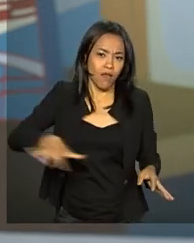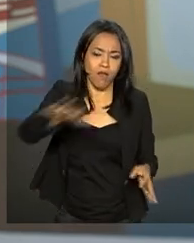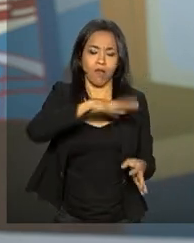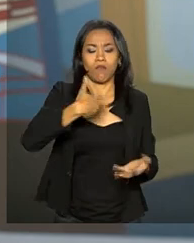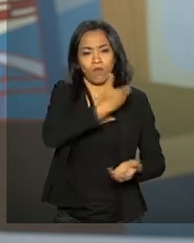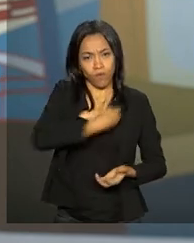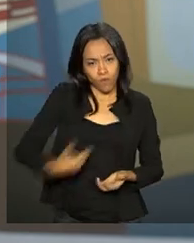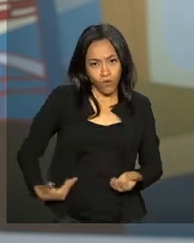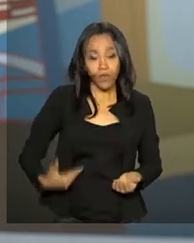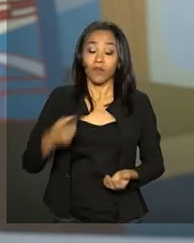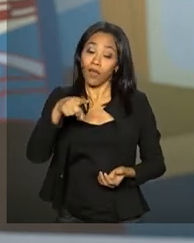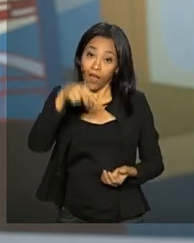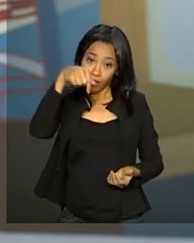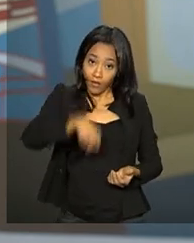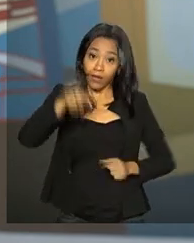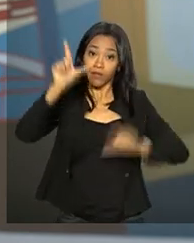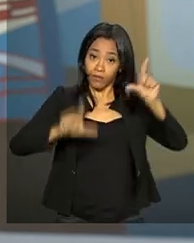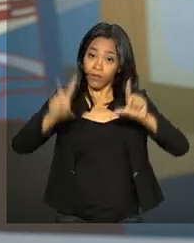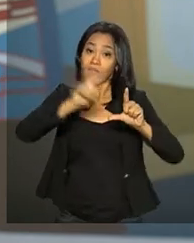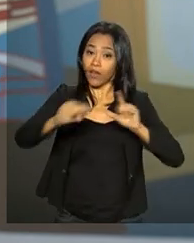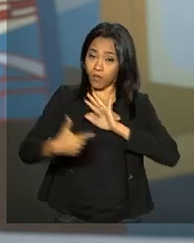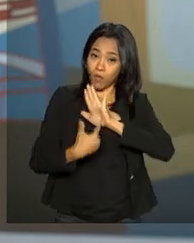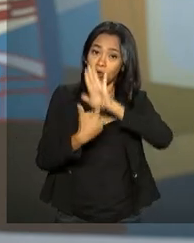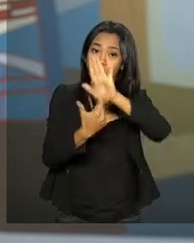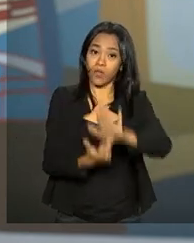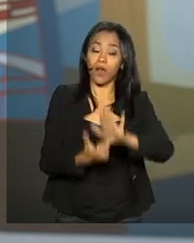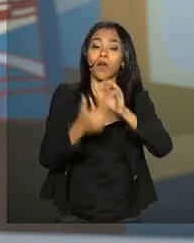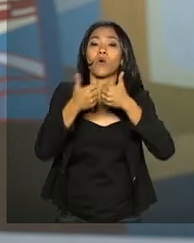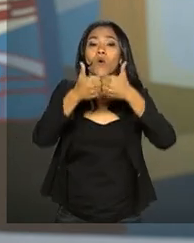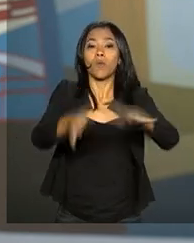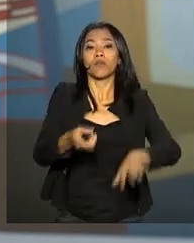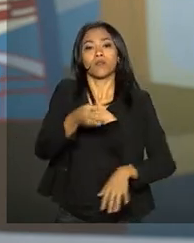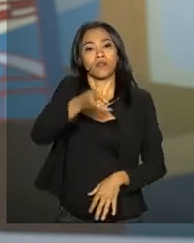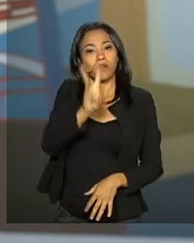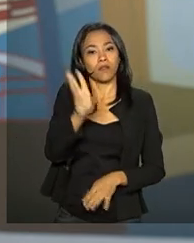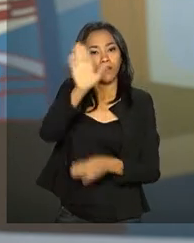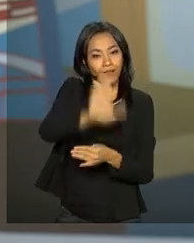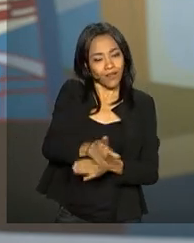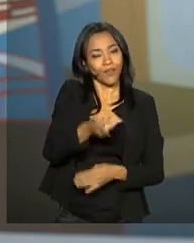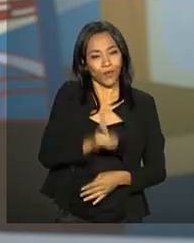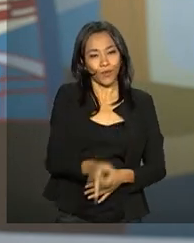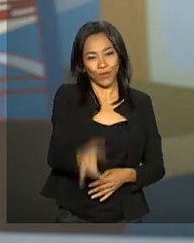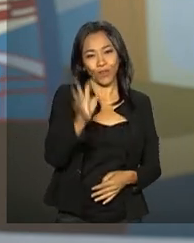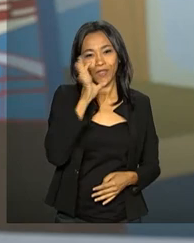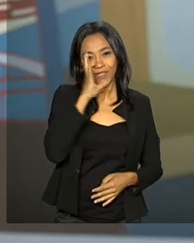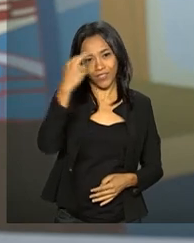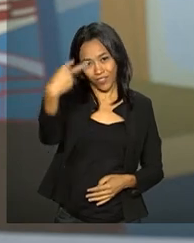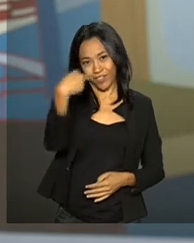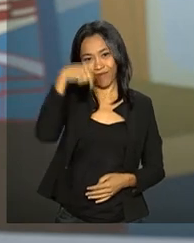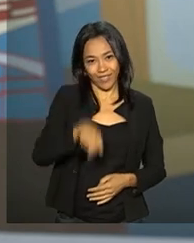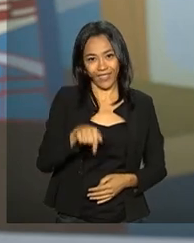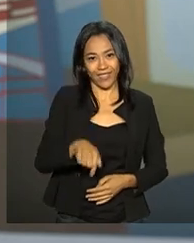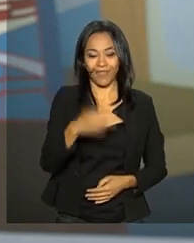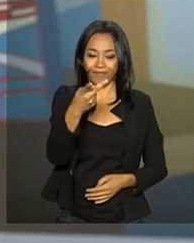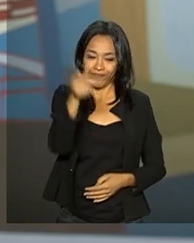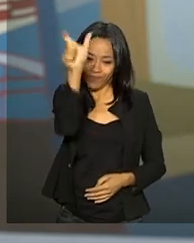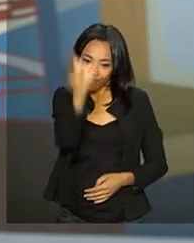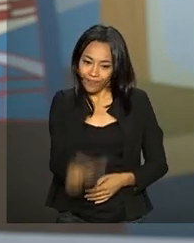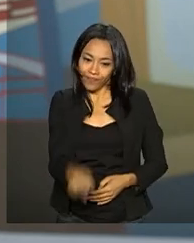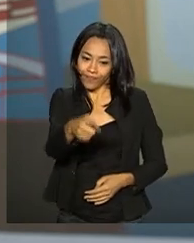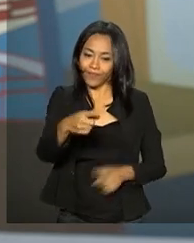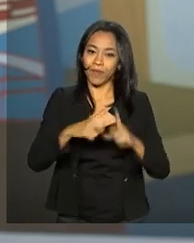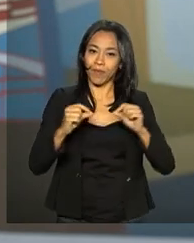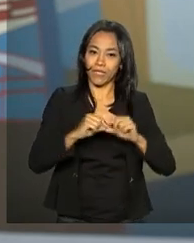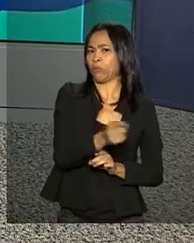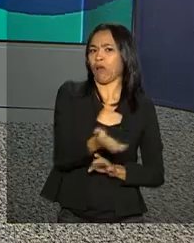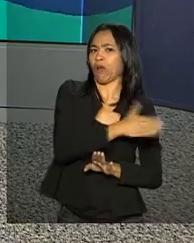TVNBR transmite ao vivo este evento a partir das três da tarde. Então, continue com a gente. Luciana Colares de Holanda,